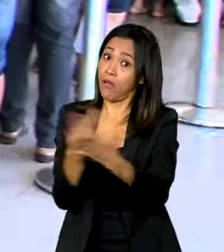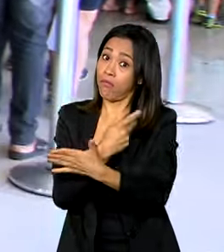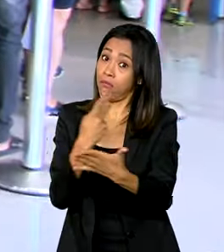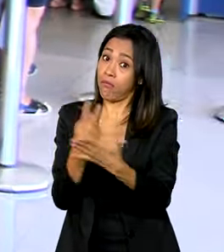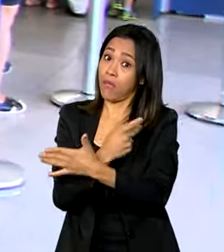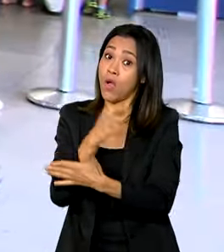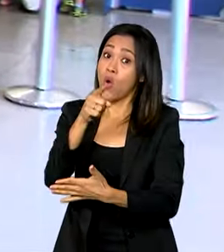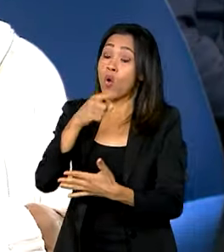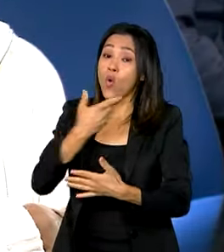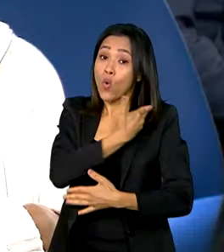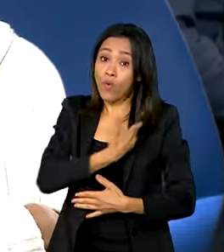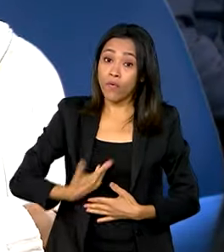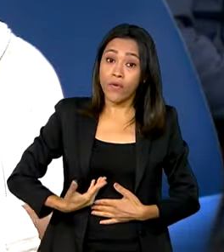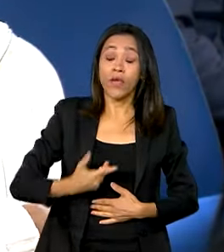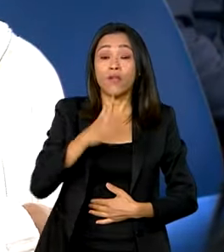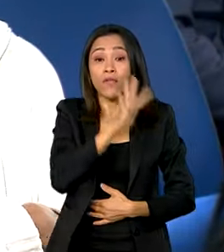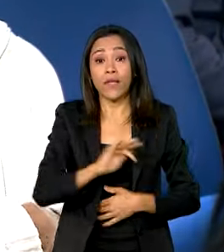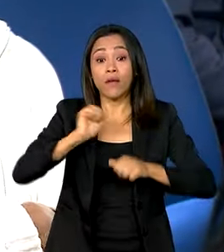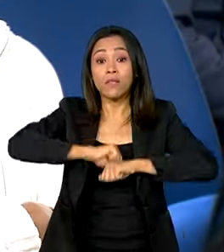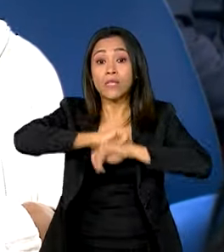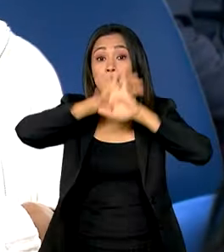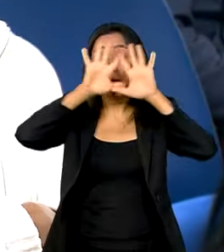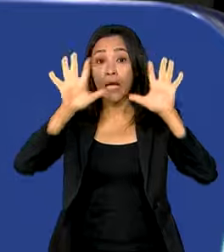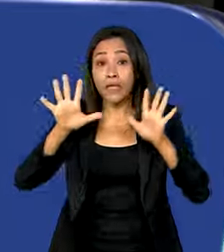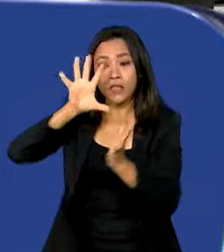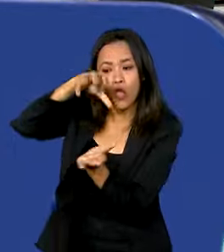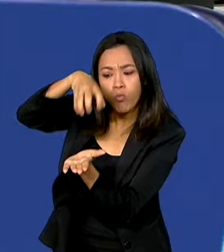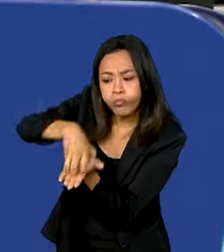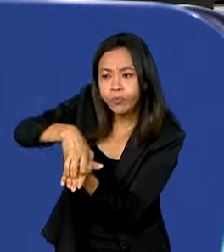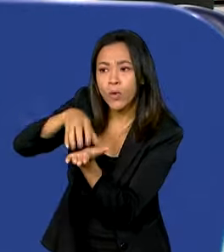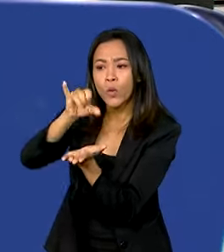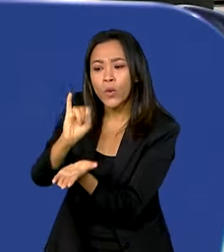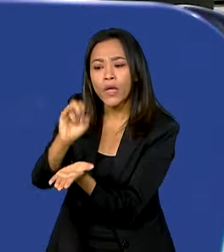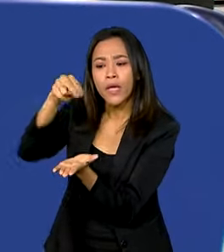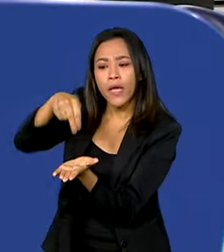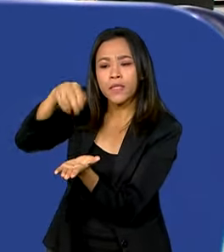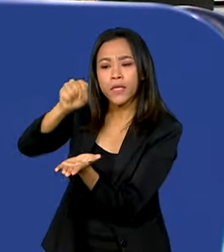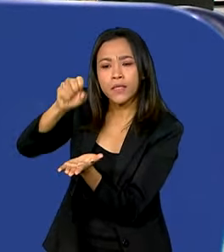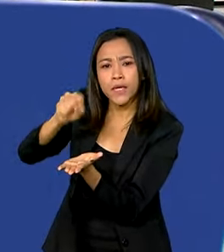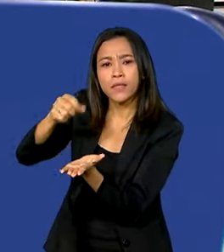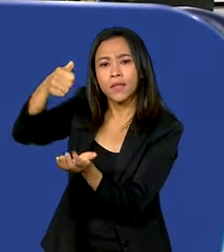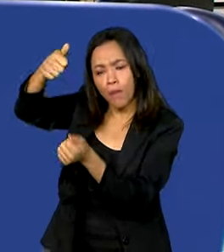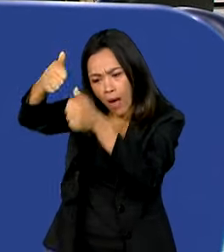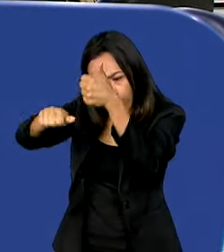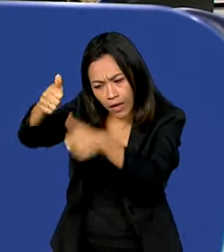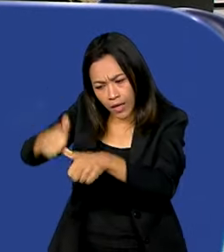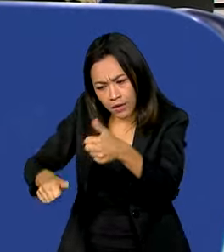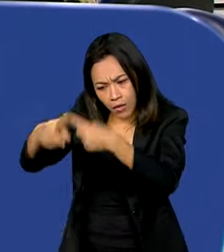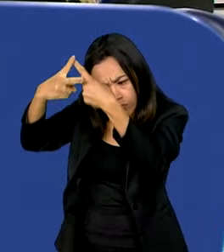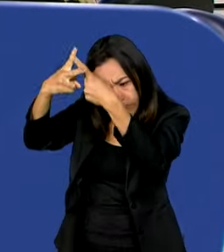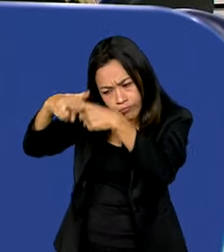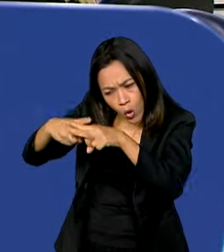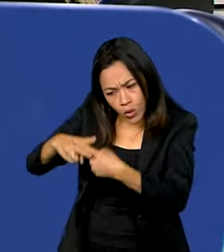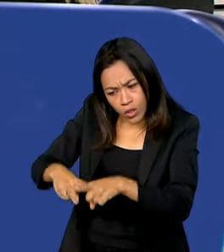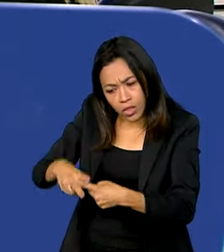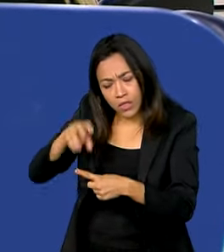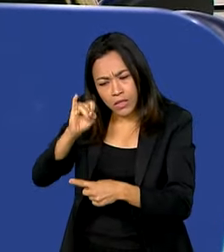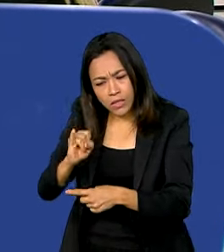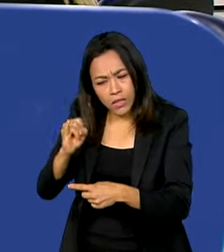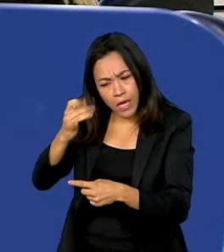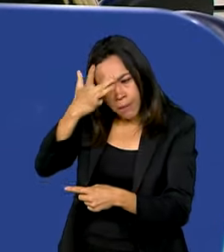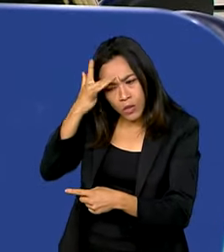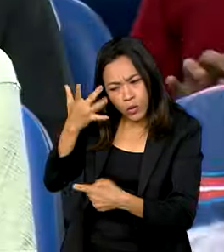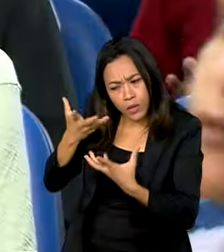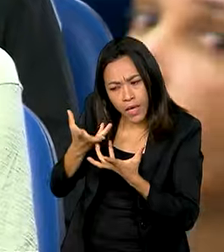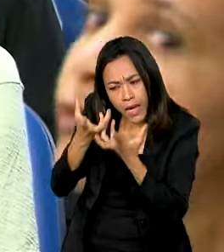esclarece que o Instituto Nacional do Seguro Social está fazendo uma revisão para verificar se as pessoas que recebem